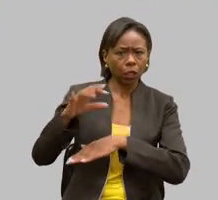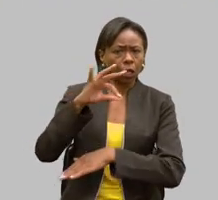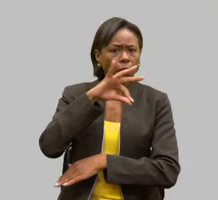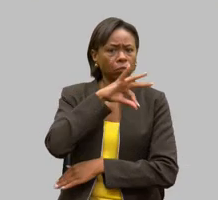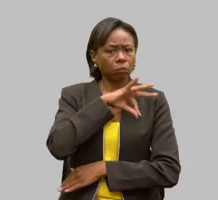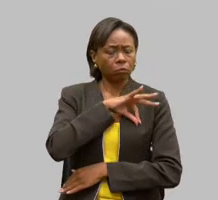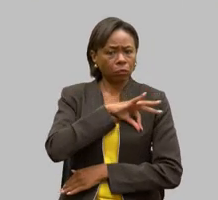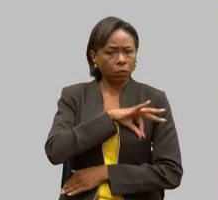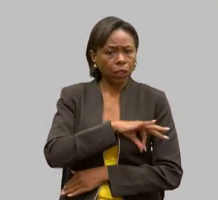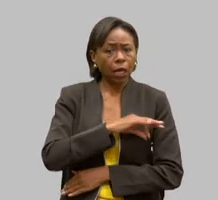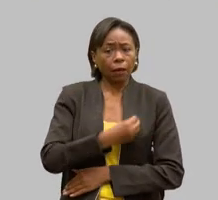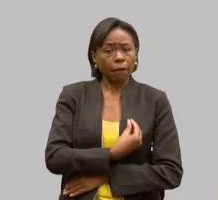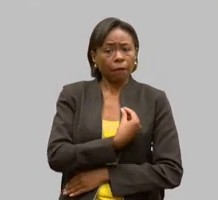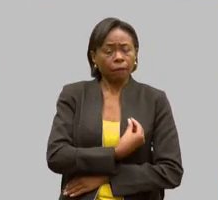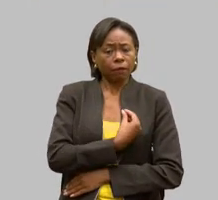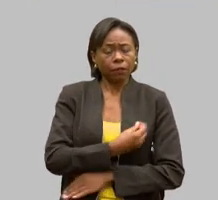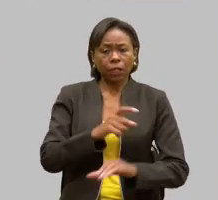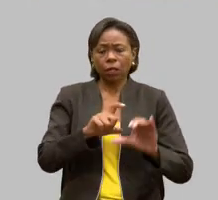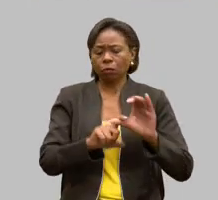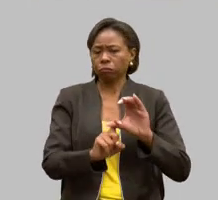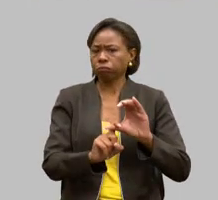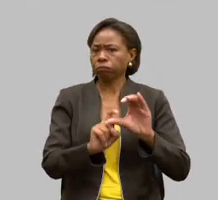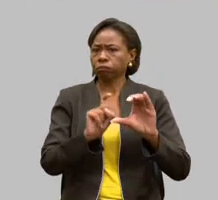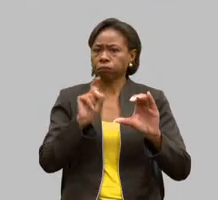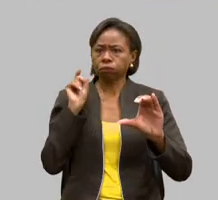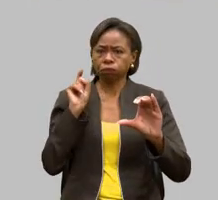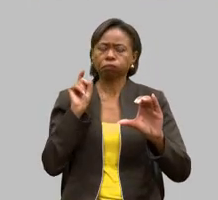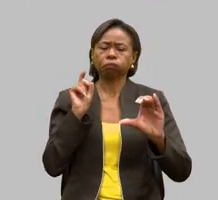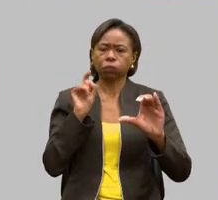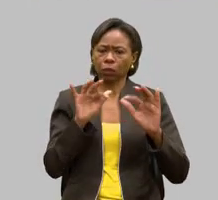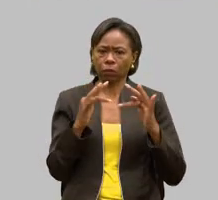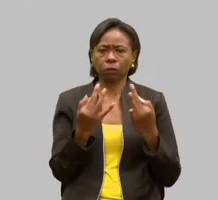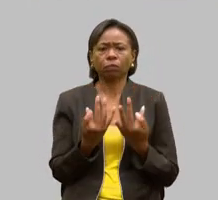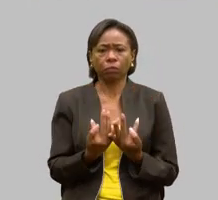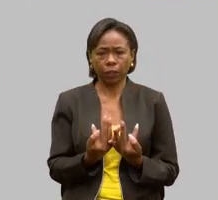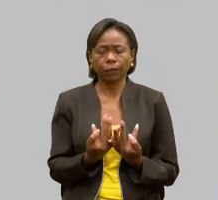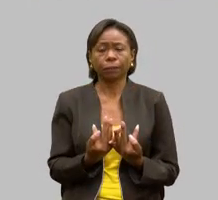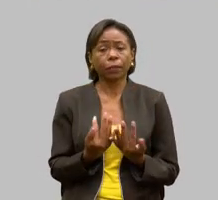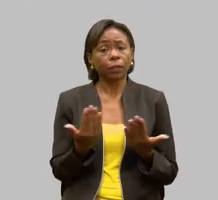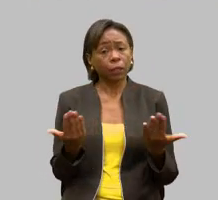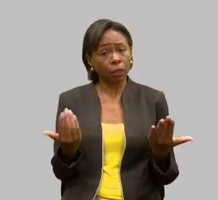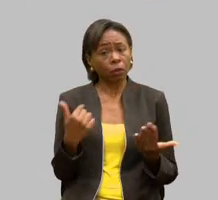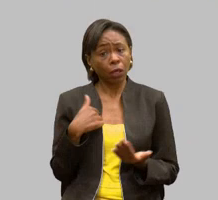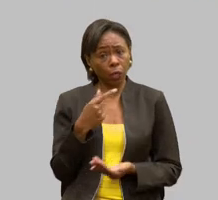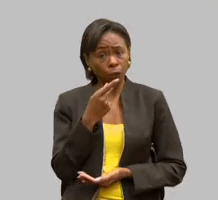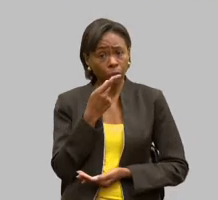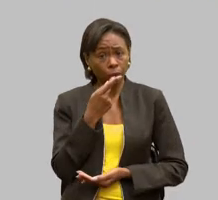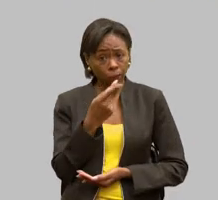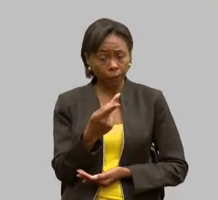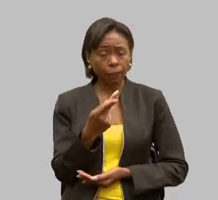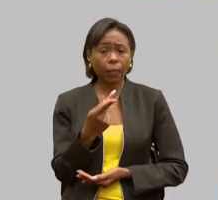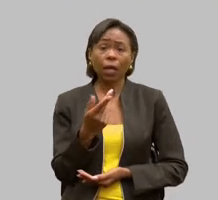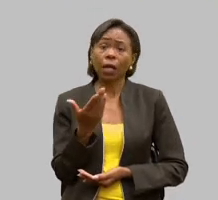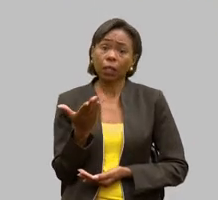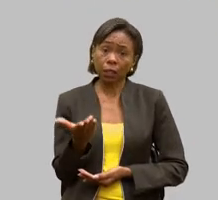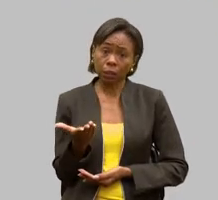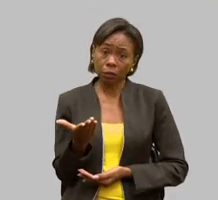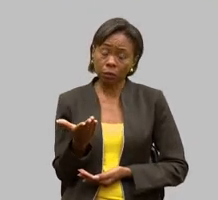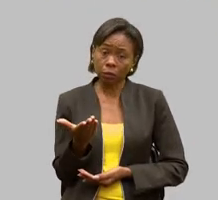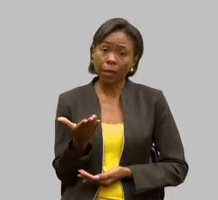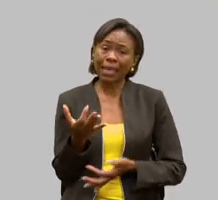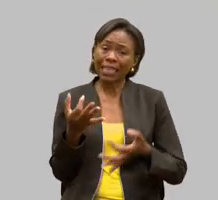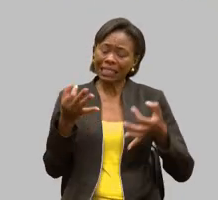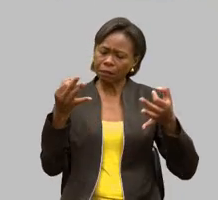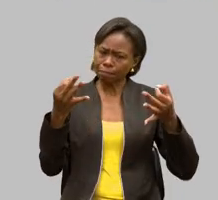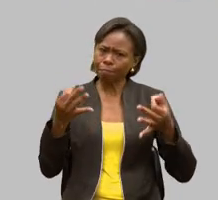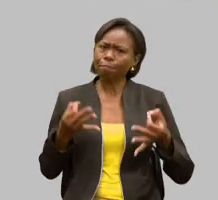tem como viver independentemente da família. Então, eu costumo dizer que isso nada mais é que dignidade